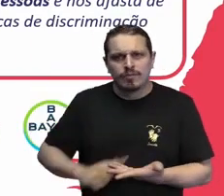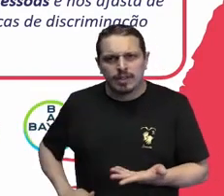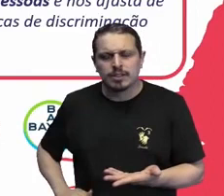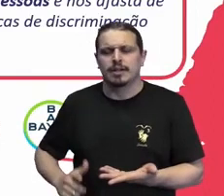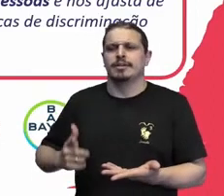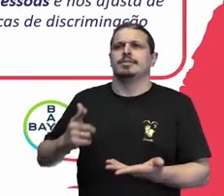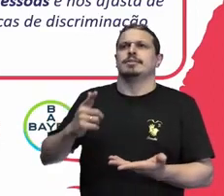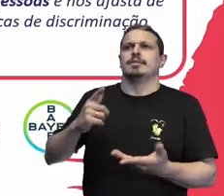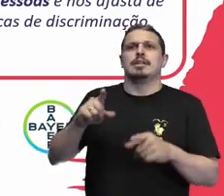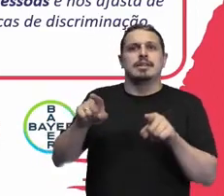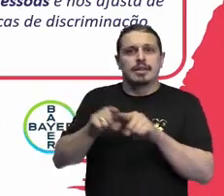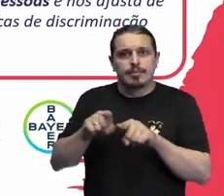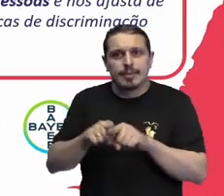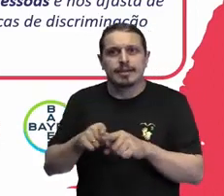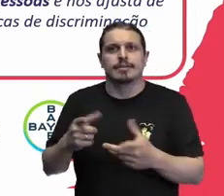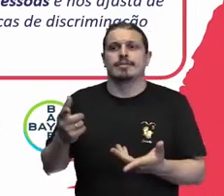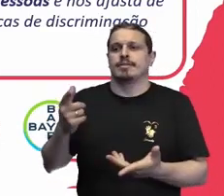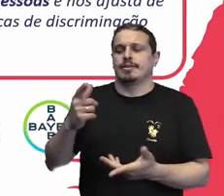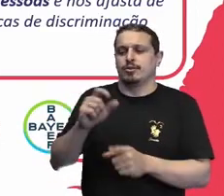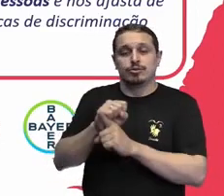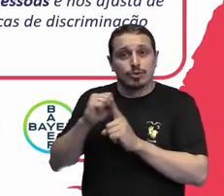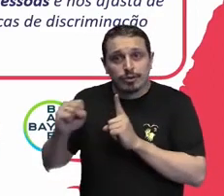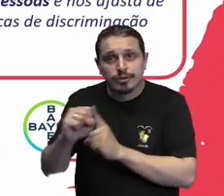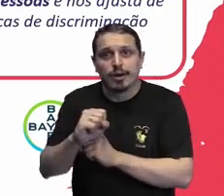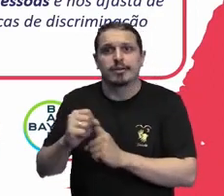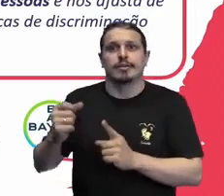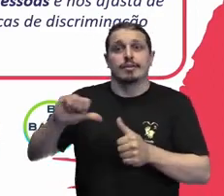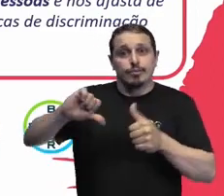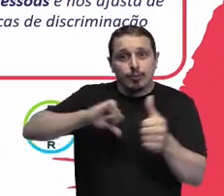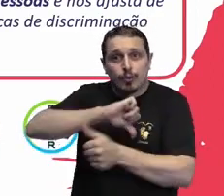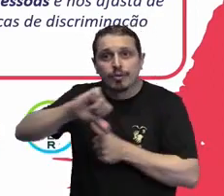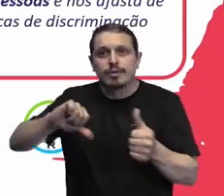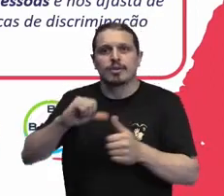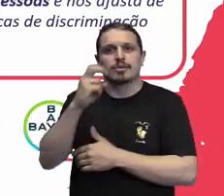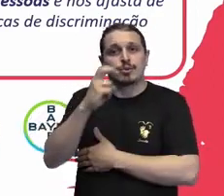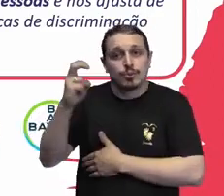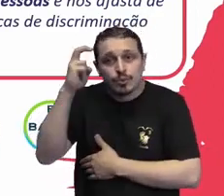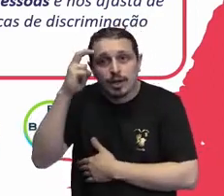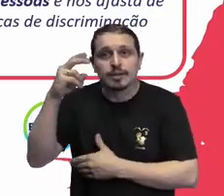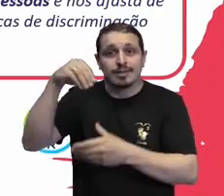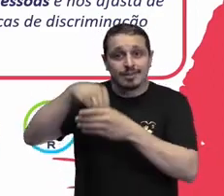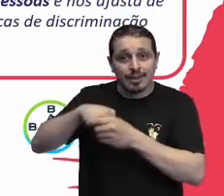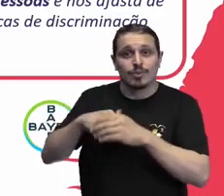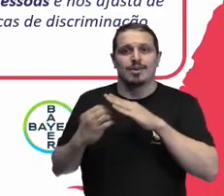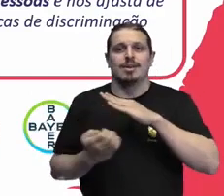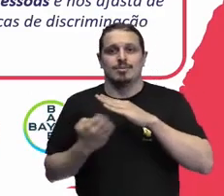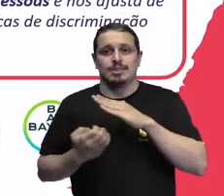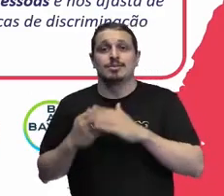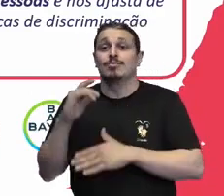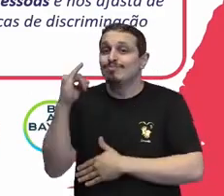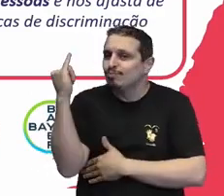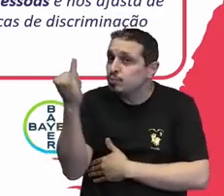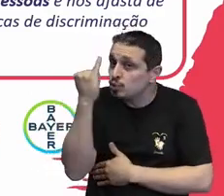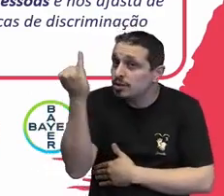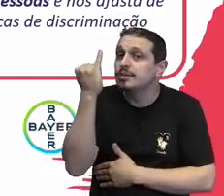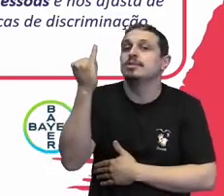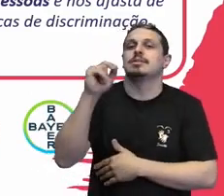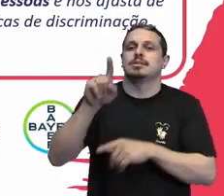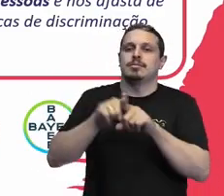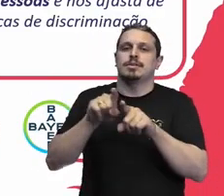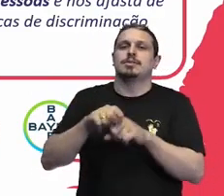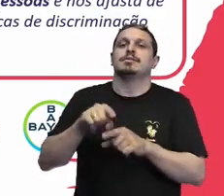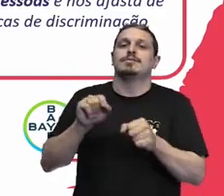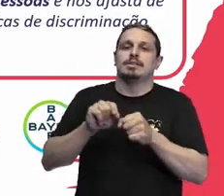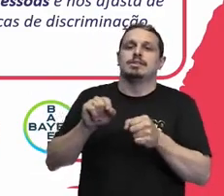contribui muito para esse processo de mudança da cultura da organização eu acho que dentro desse último pilar que eu acho extremamente importante